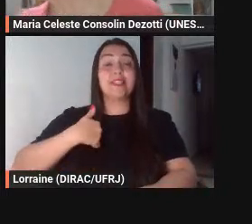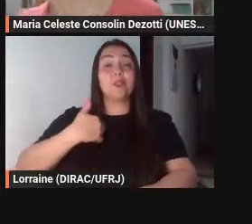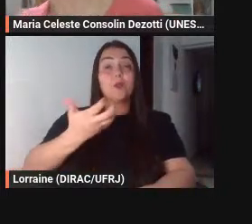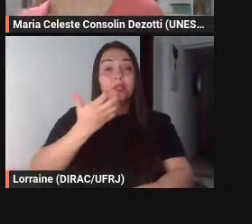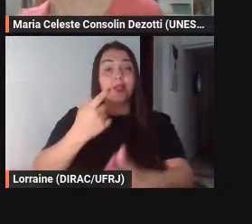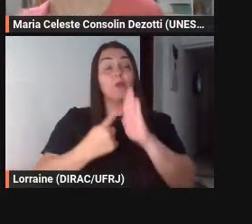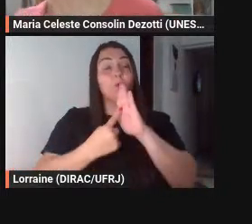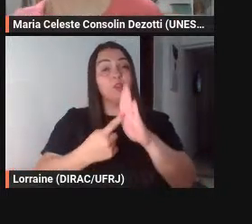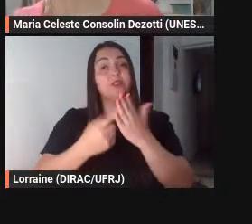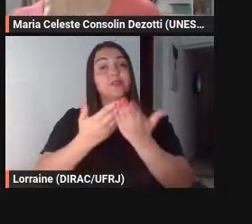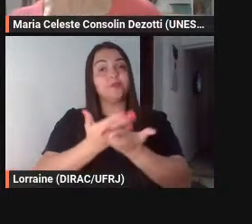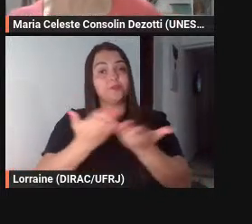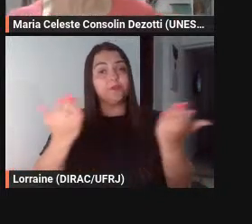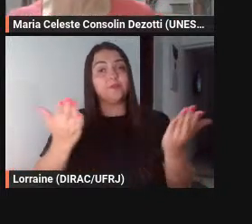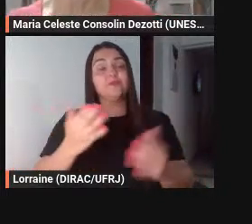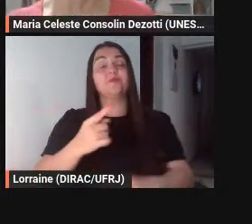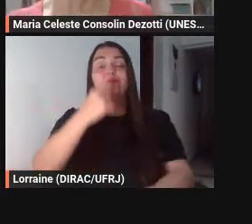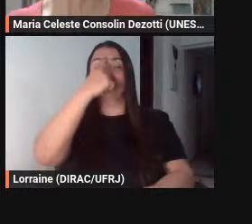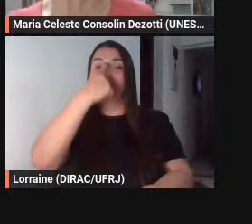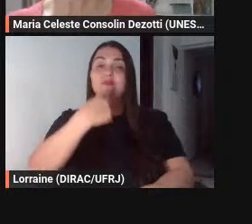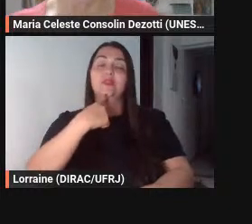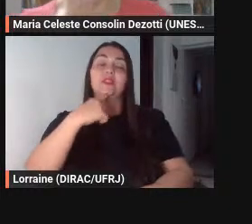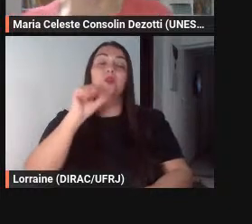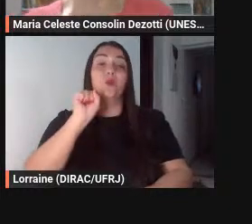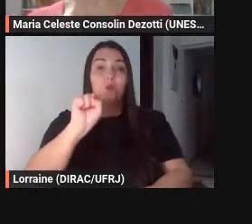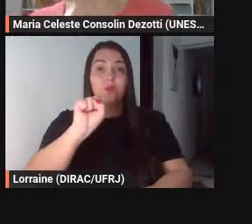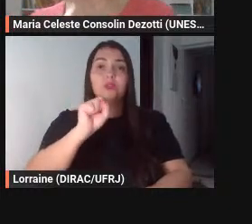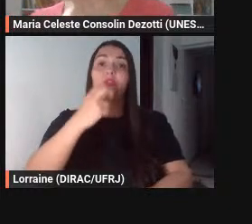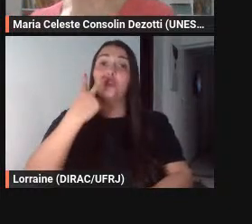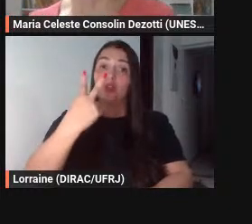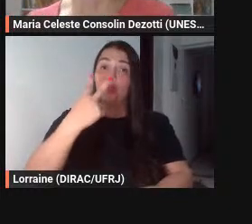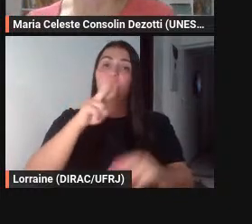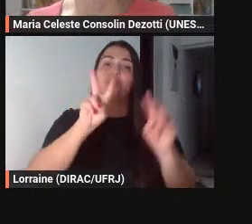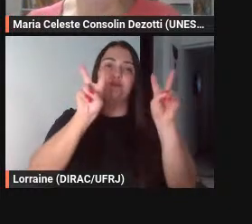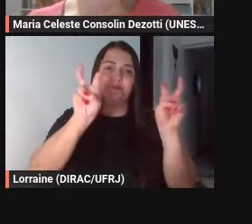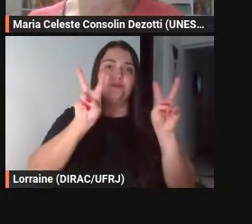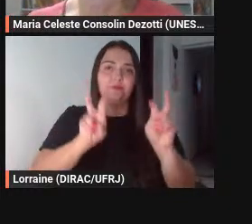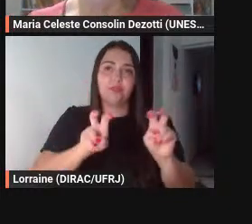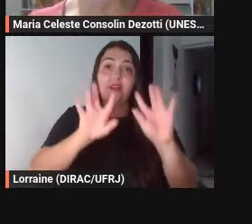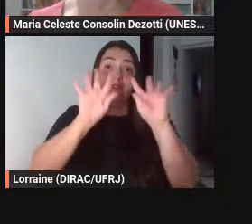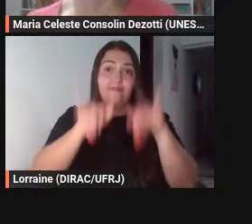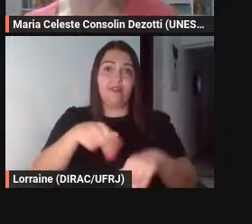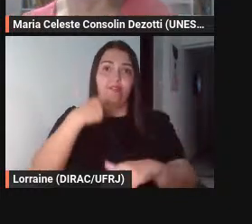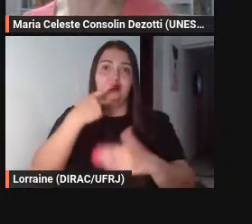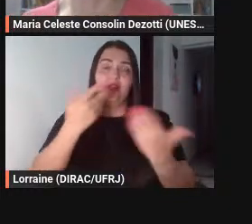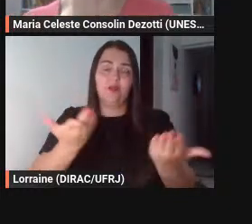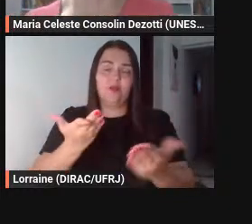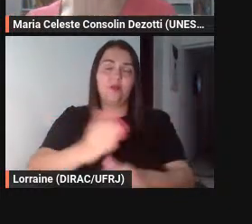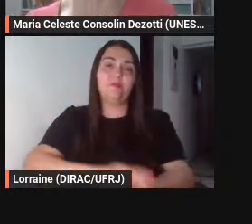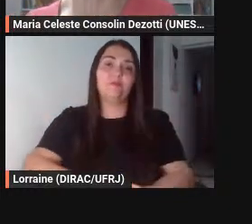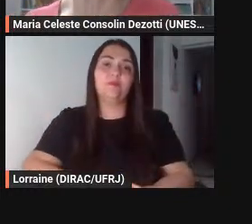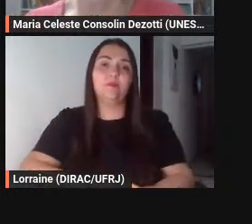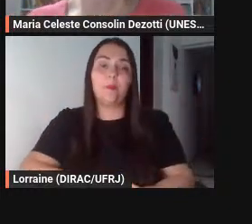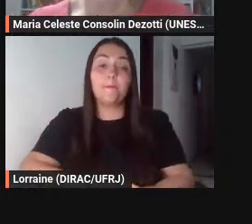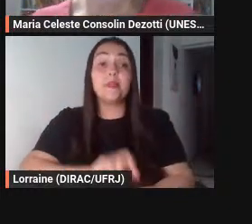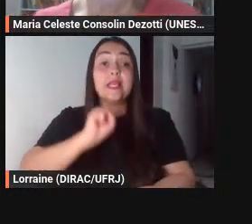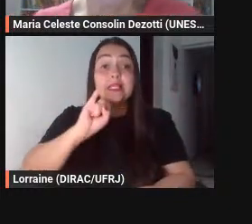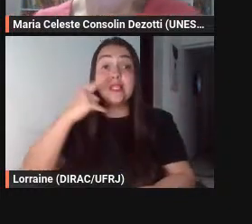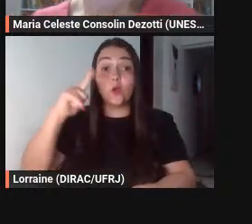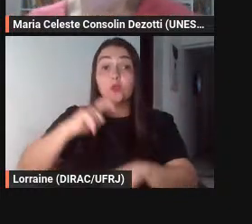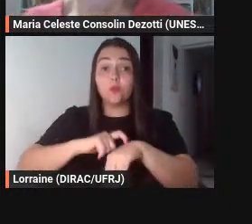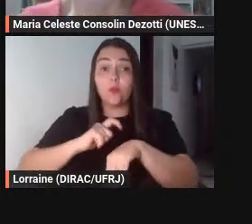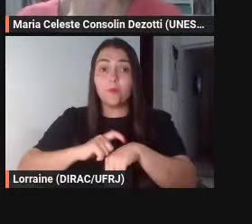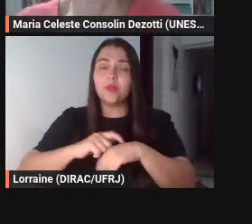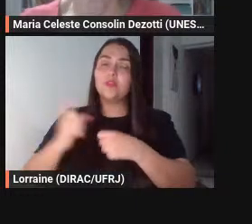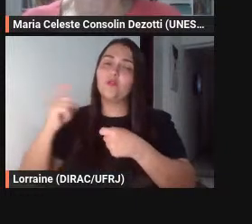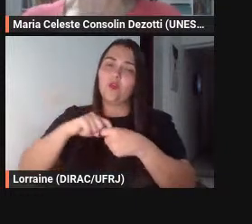a figura oito dois títulos né pra eu encerrar minha fala aqui depois se tiver oportunidade a gente volta a